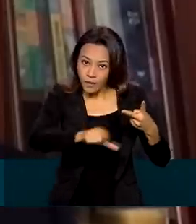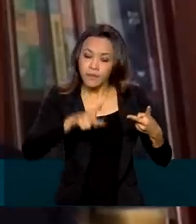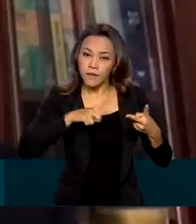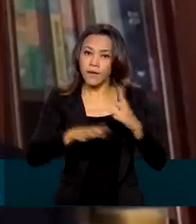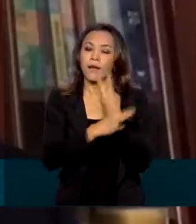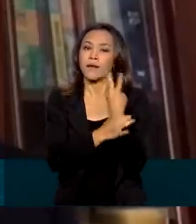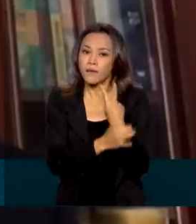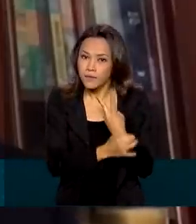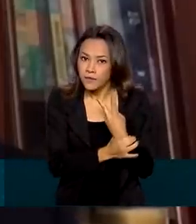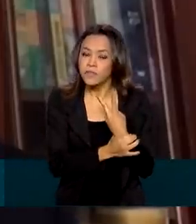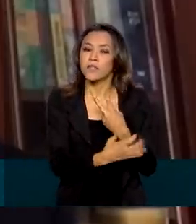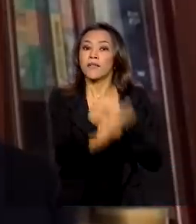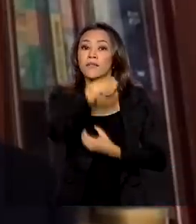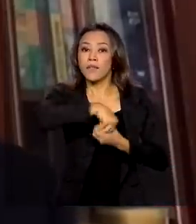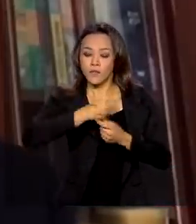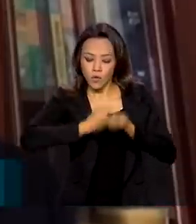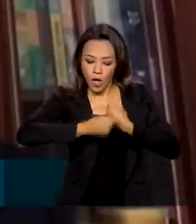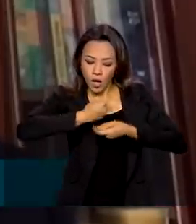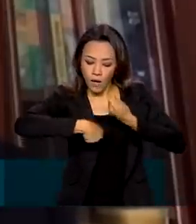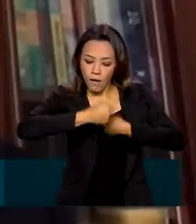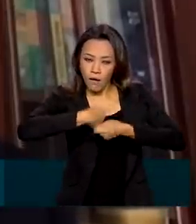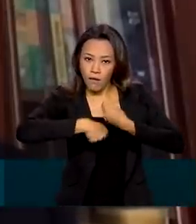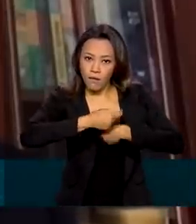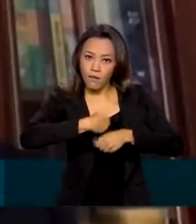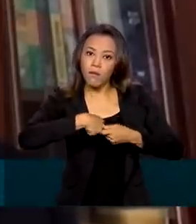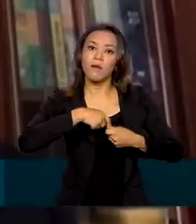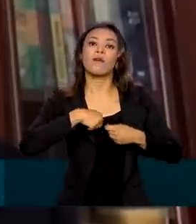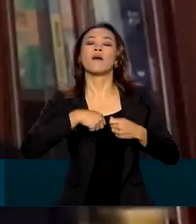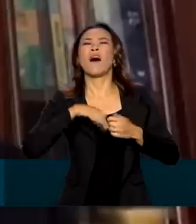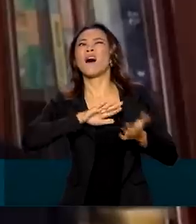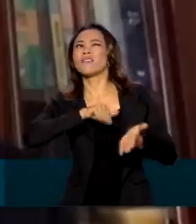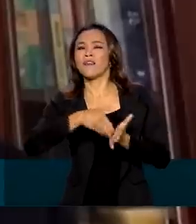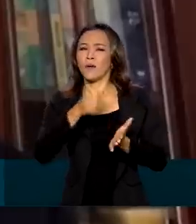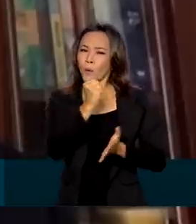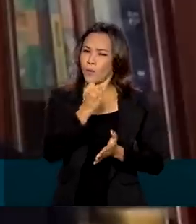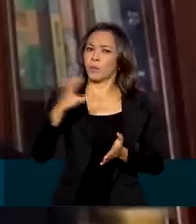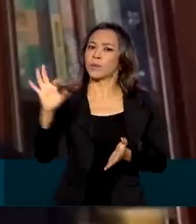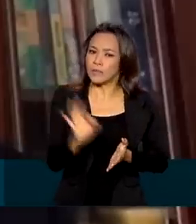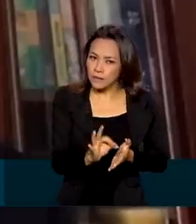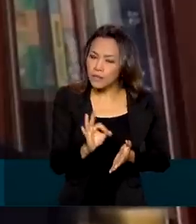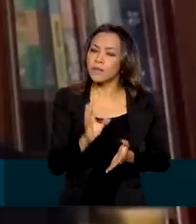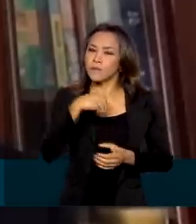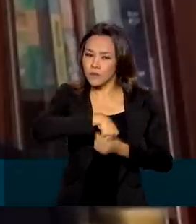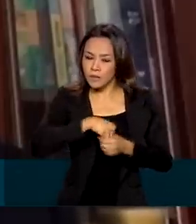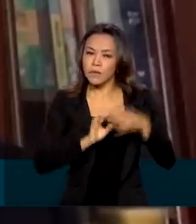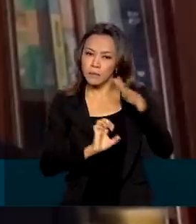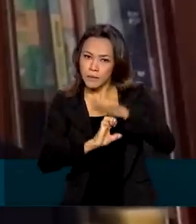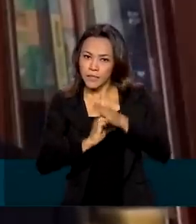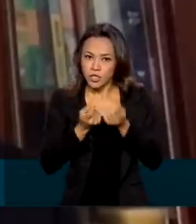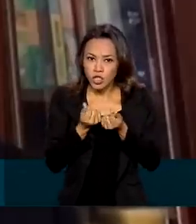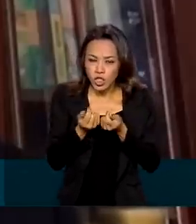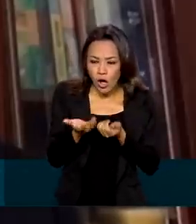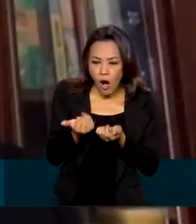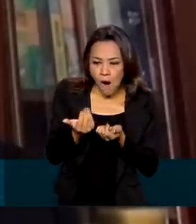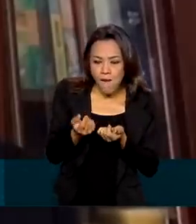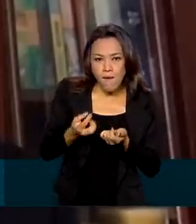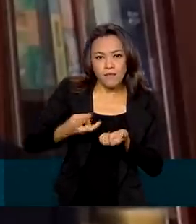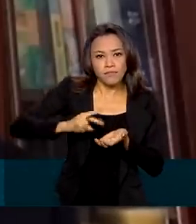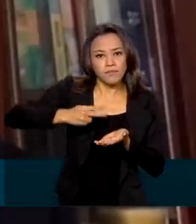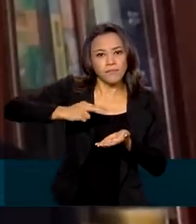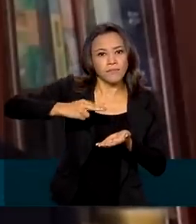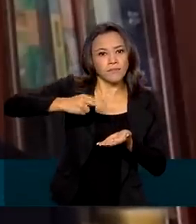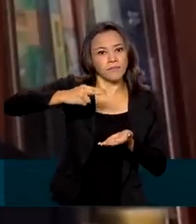dentro do seu faturamento, até 8% ou 8% do seu faturamento em 30,